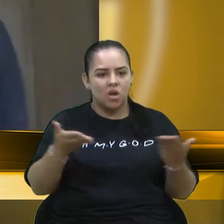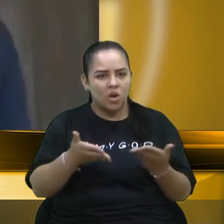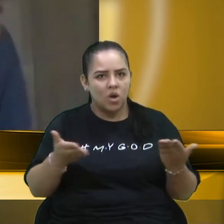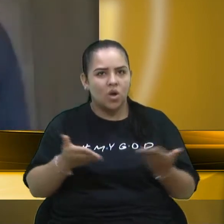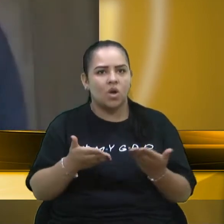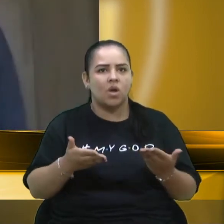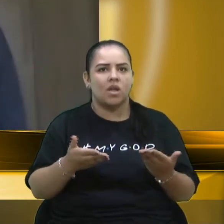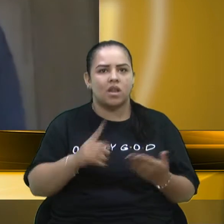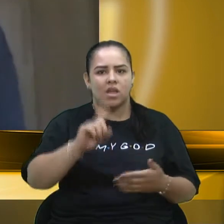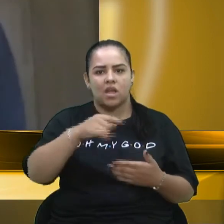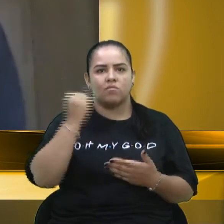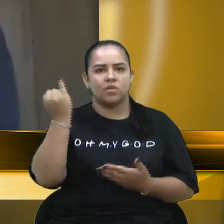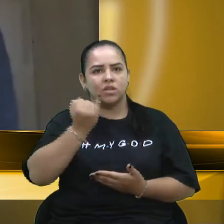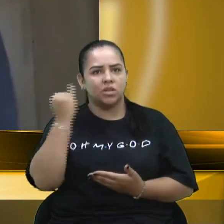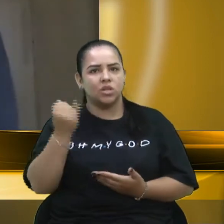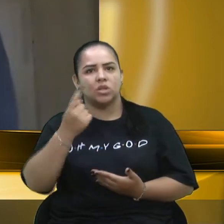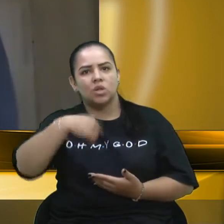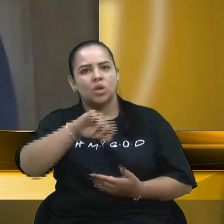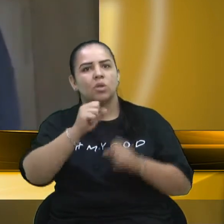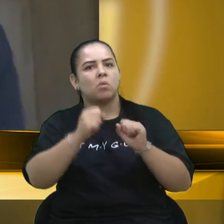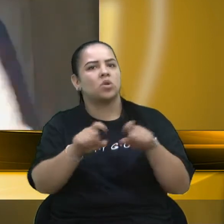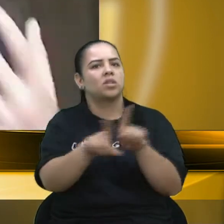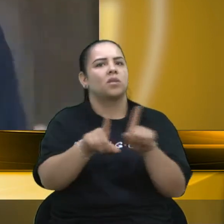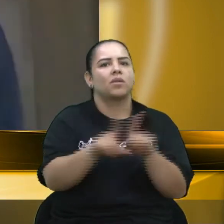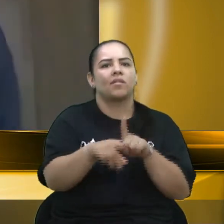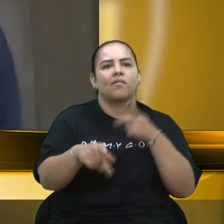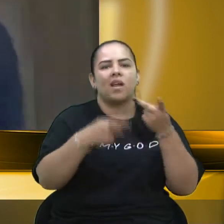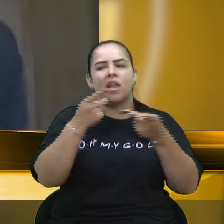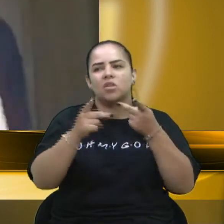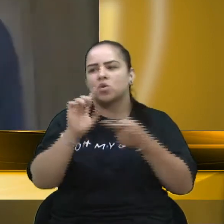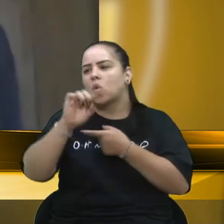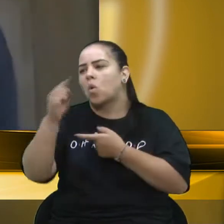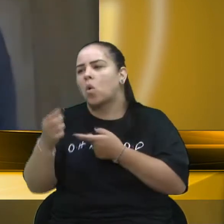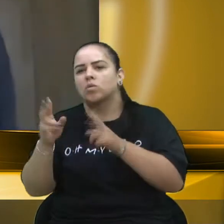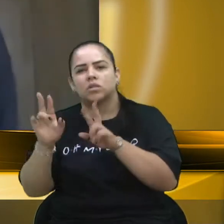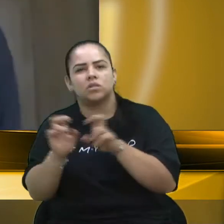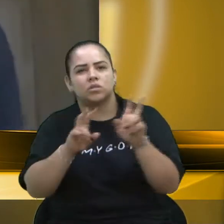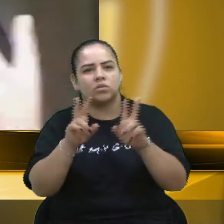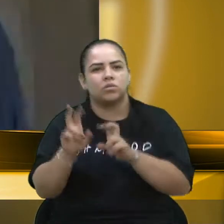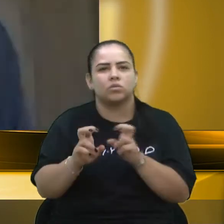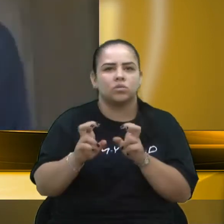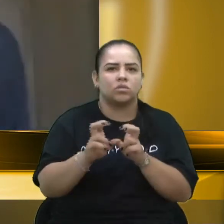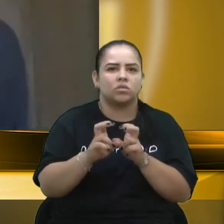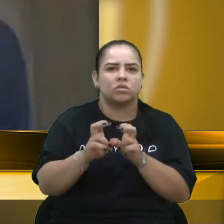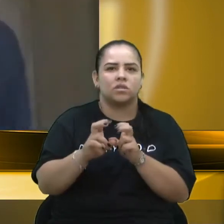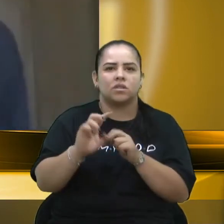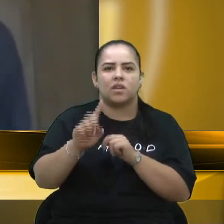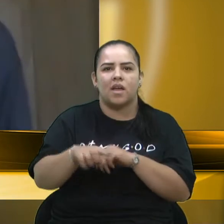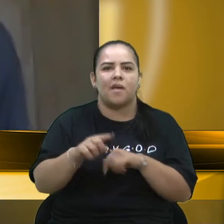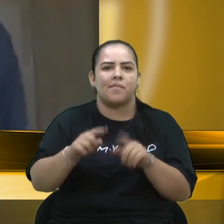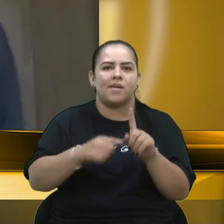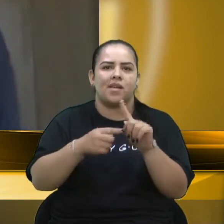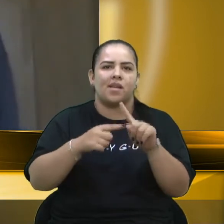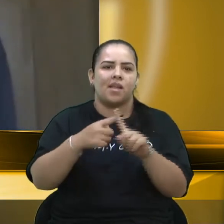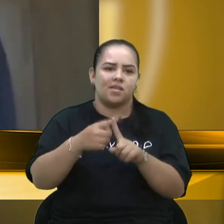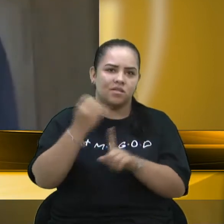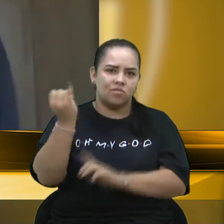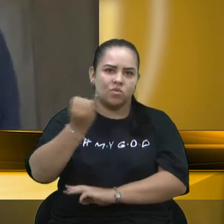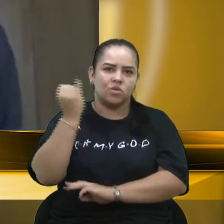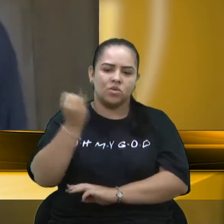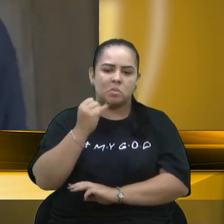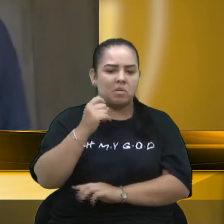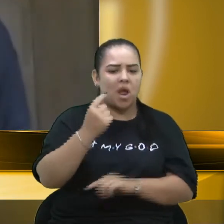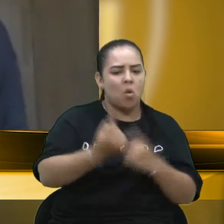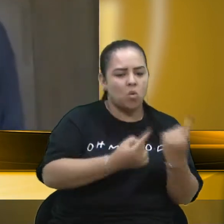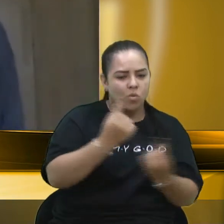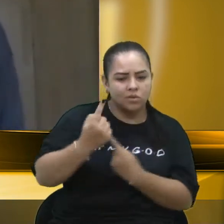E também poderíamos estar falando de questões secundárias, que já se apresentam como algo mais importante para alguns vereadores aqui.